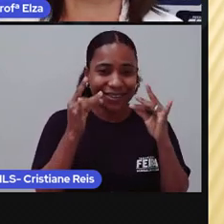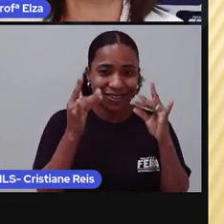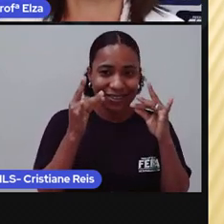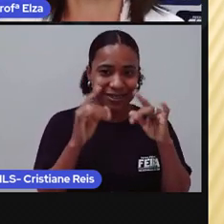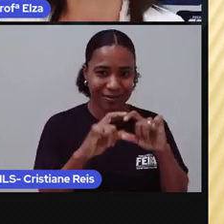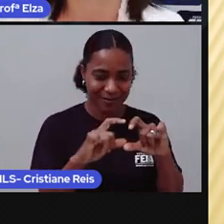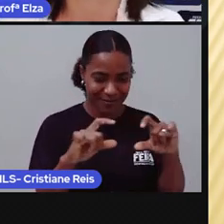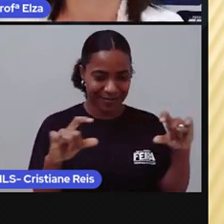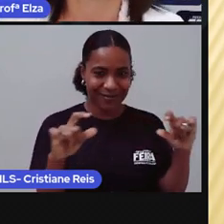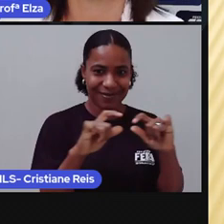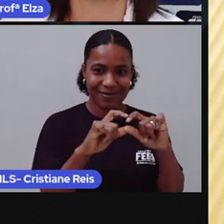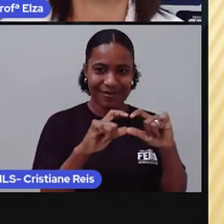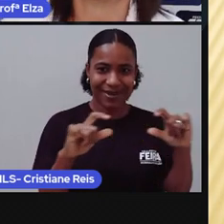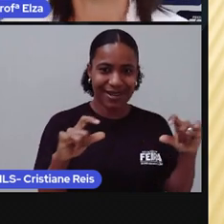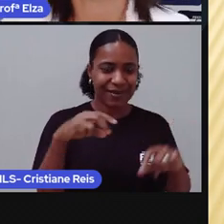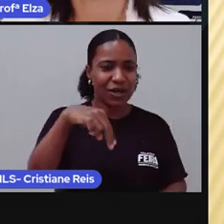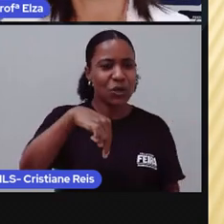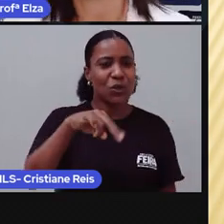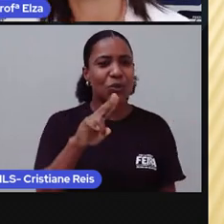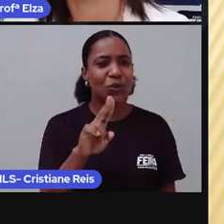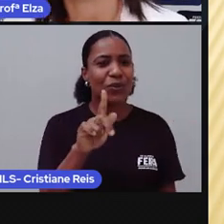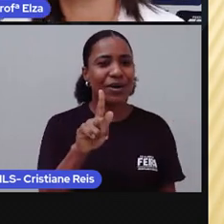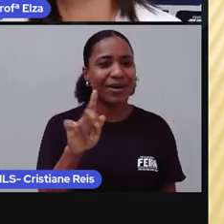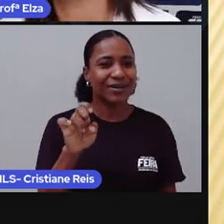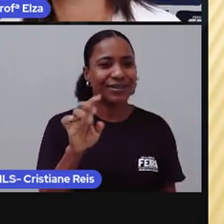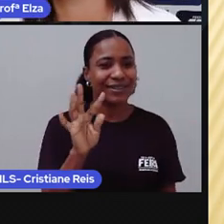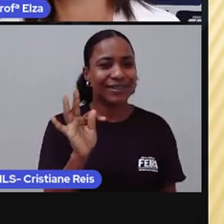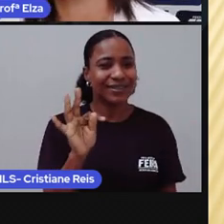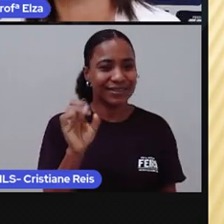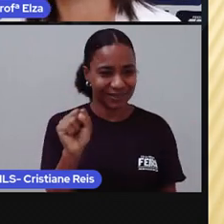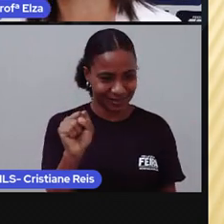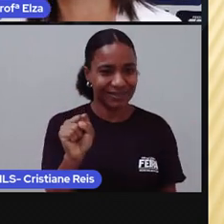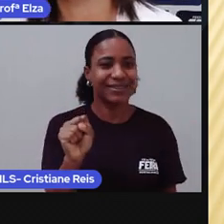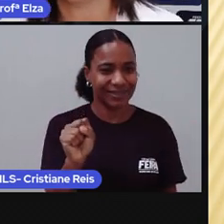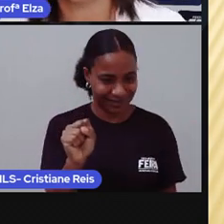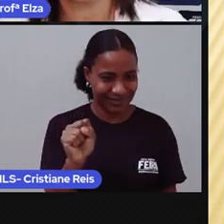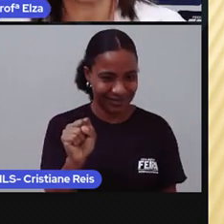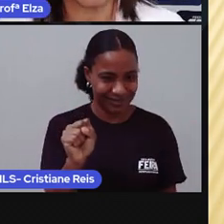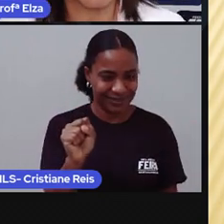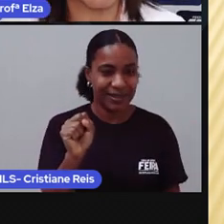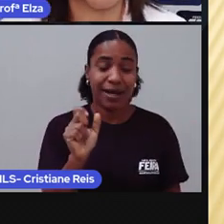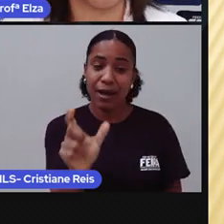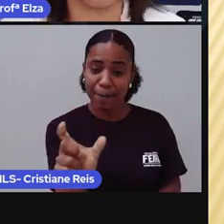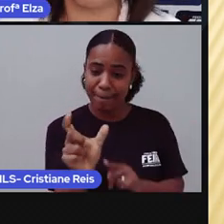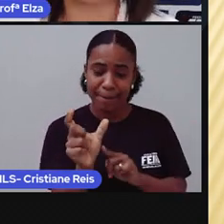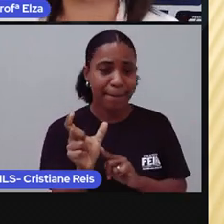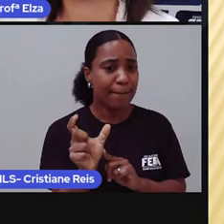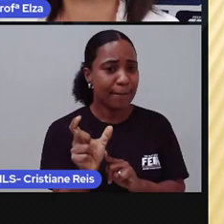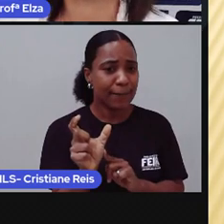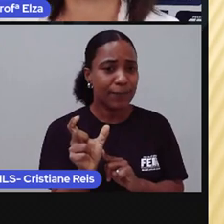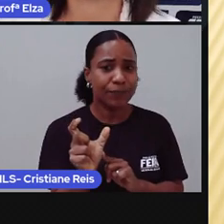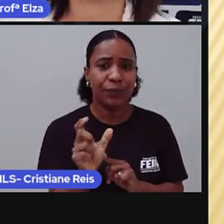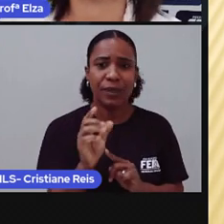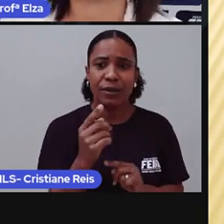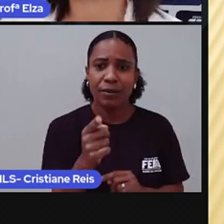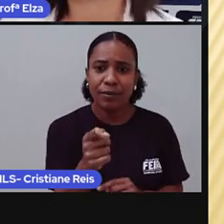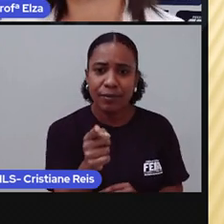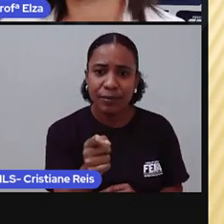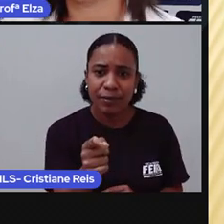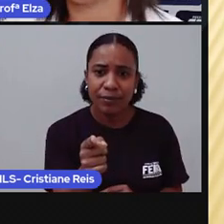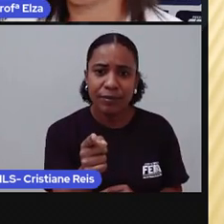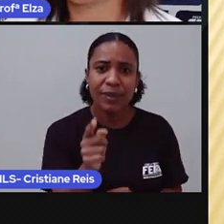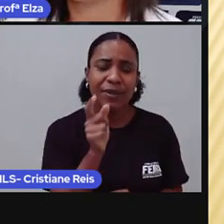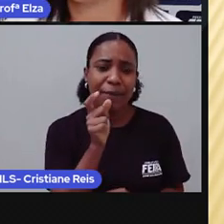palavrinha que nós utilizamos na sua forma original. Mas nesta embalagem, nós temos também a